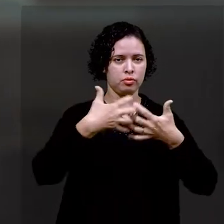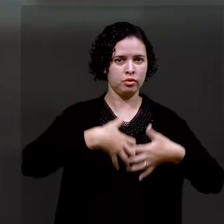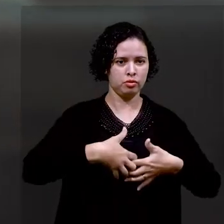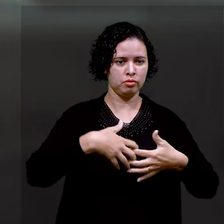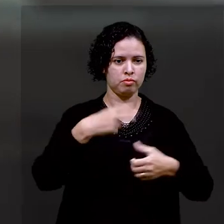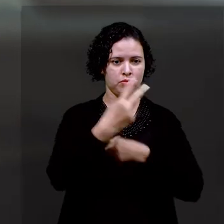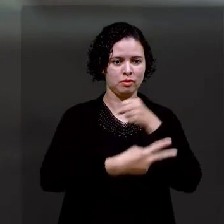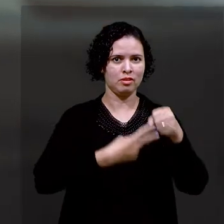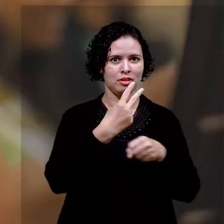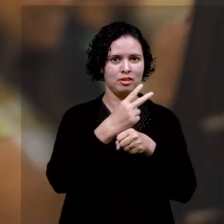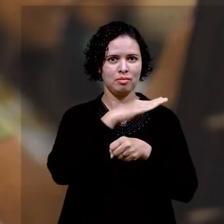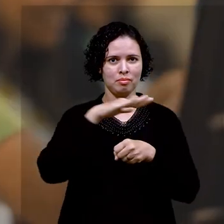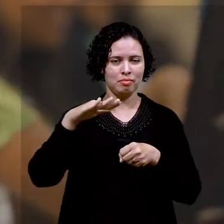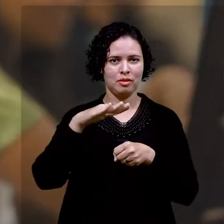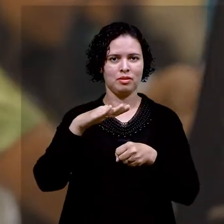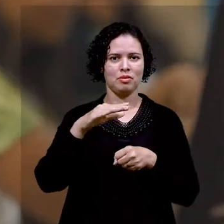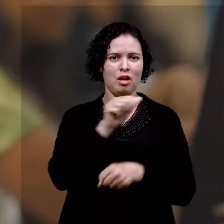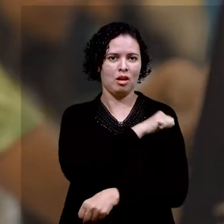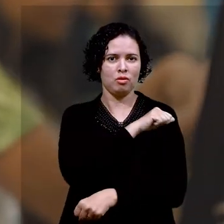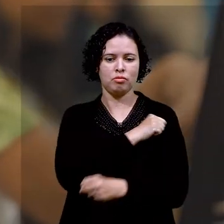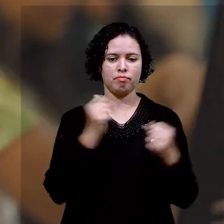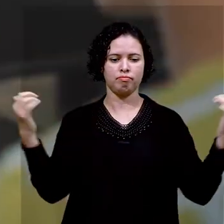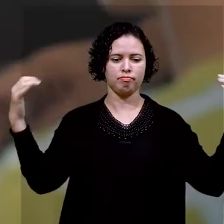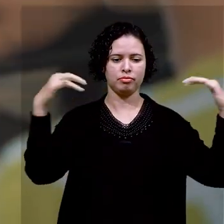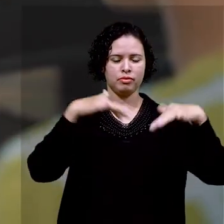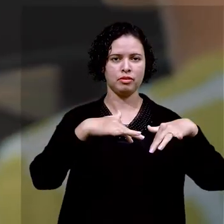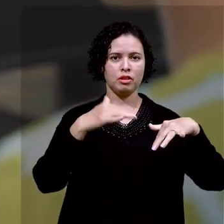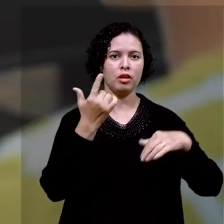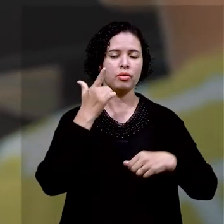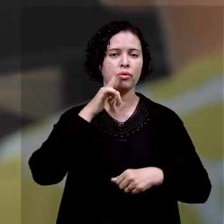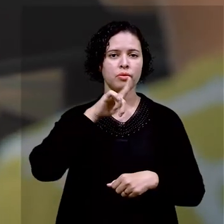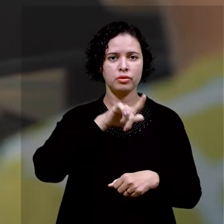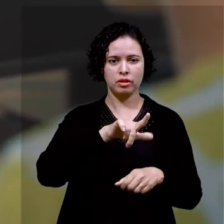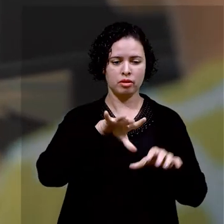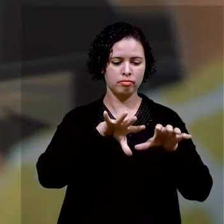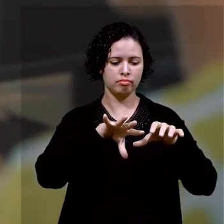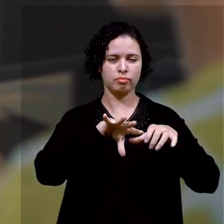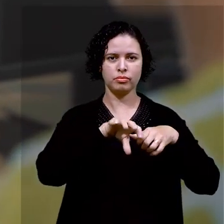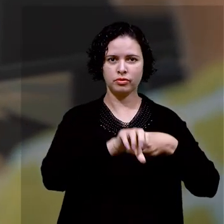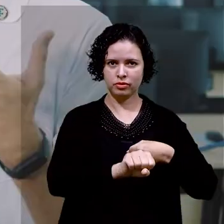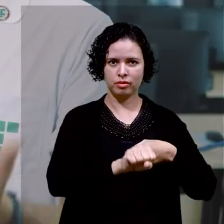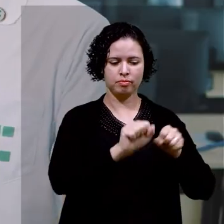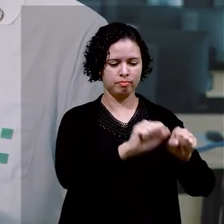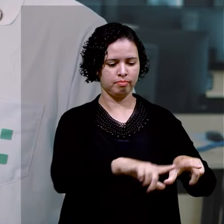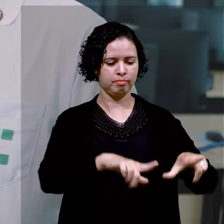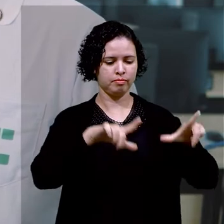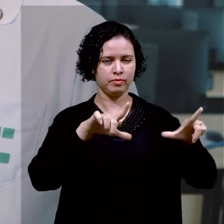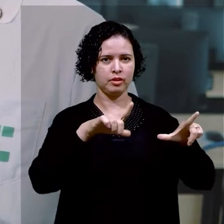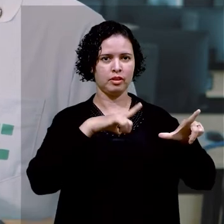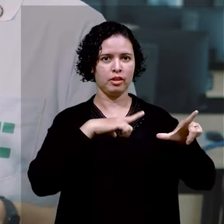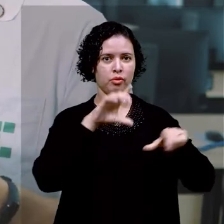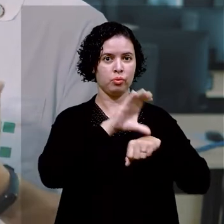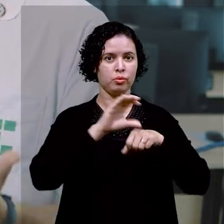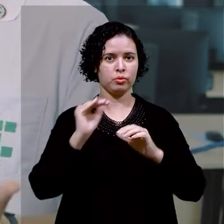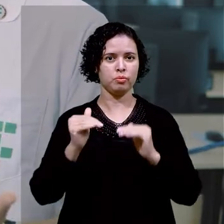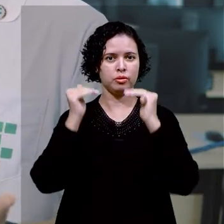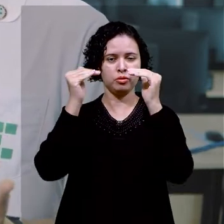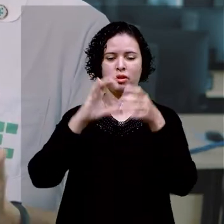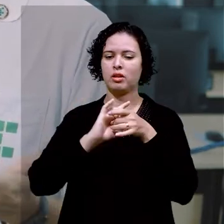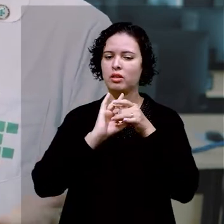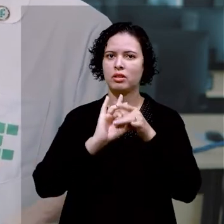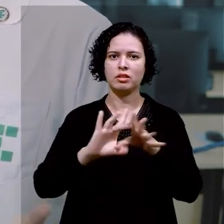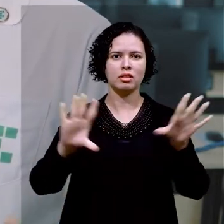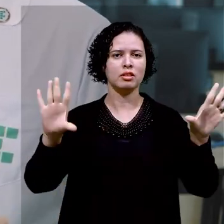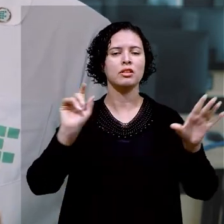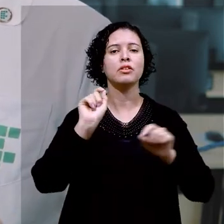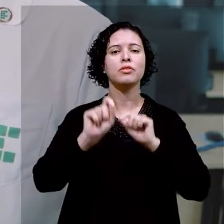atrair um público ainda maior. Então com dois anos e meio, o aluno já consegue pegar o seu canudo, já tem um nível superior, está livre,